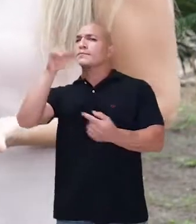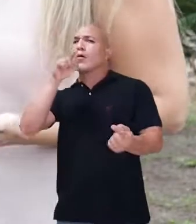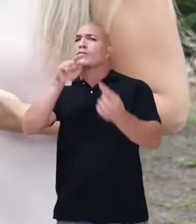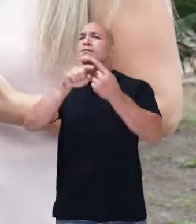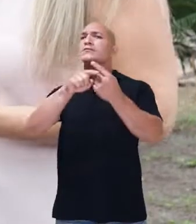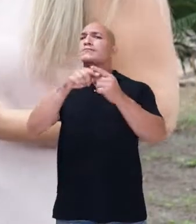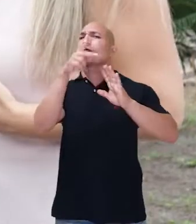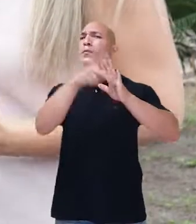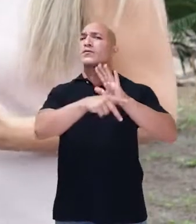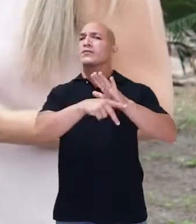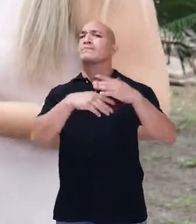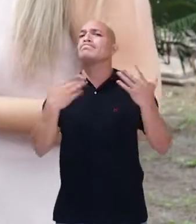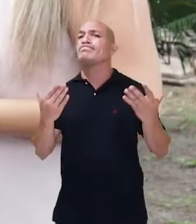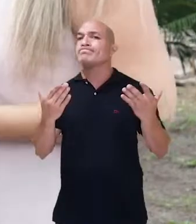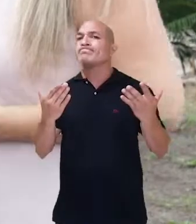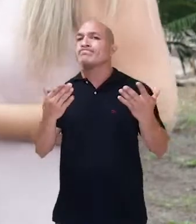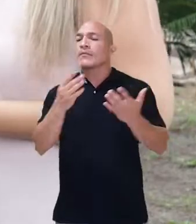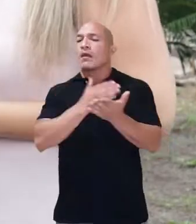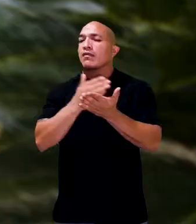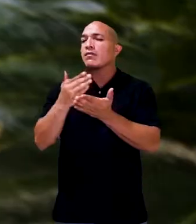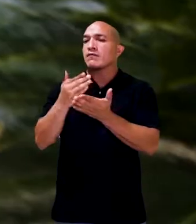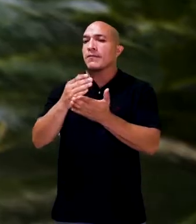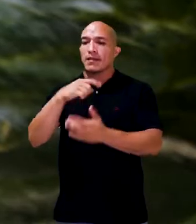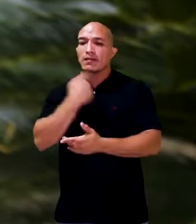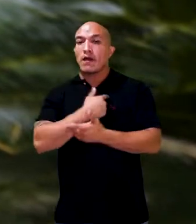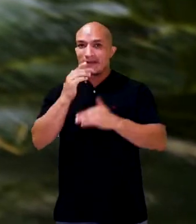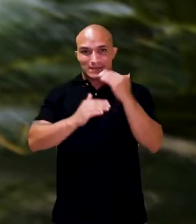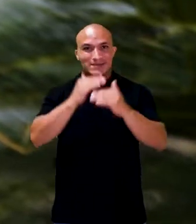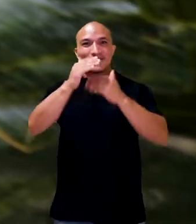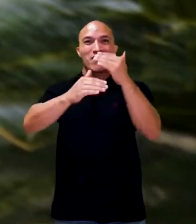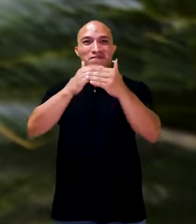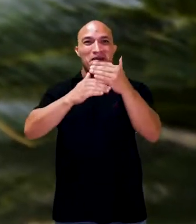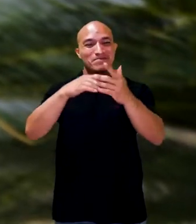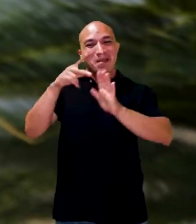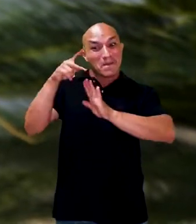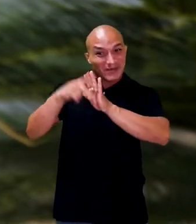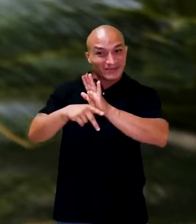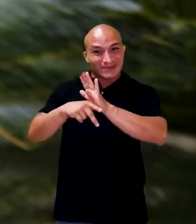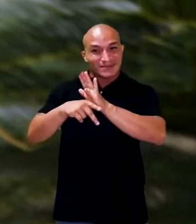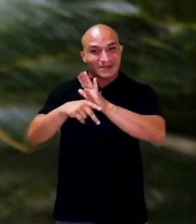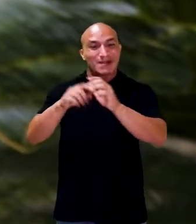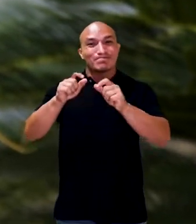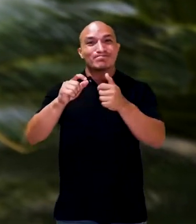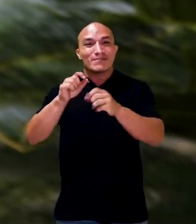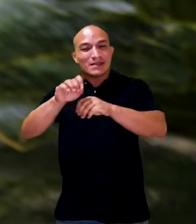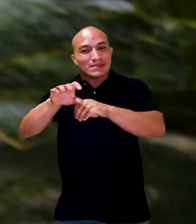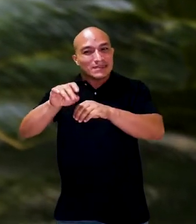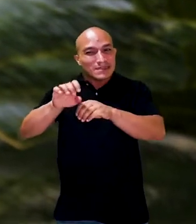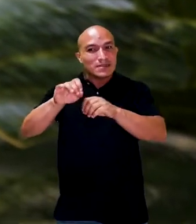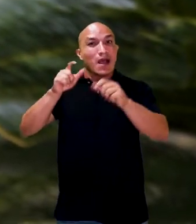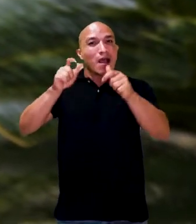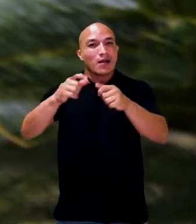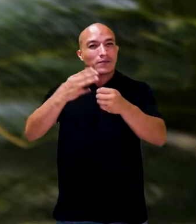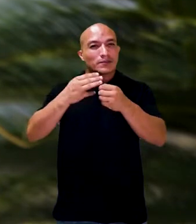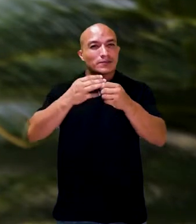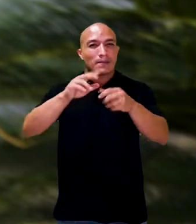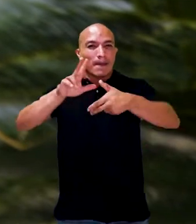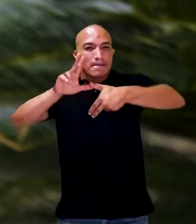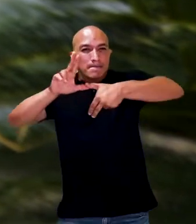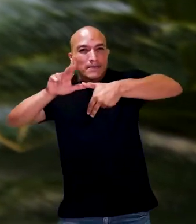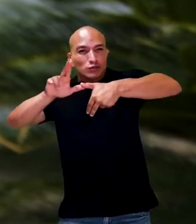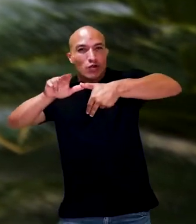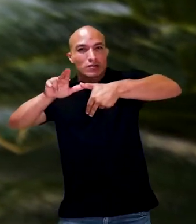Professora, qual é o principal objetivo do projeto? Inicialmente, nós desenvolvemos um projeto de extensão no